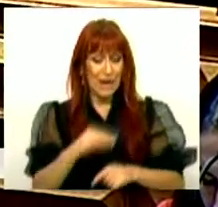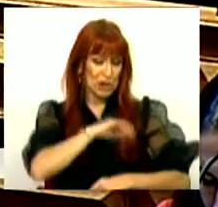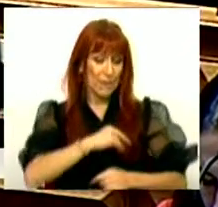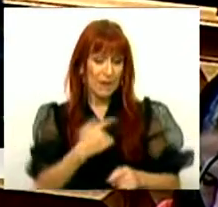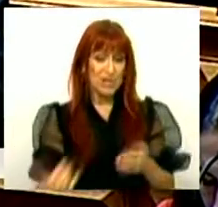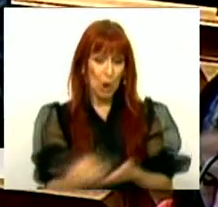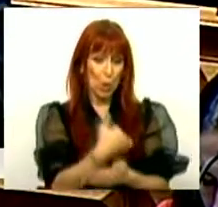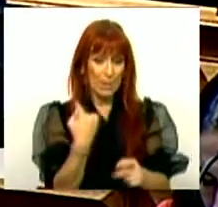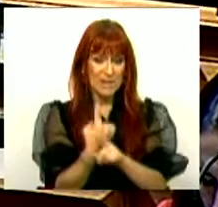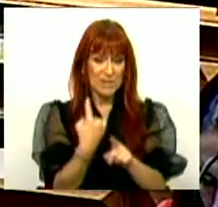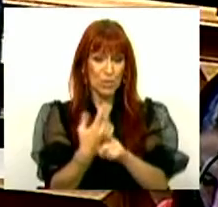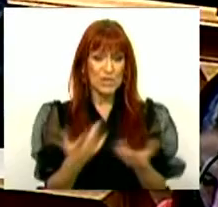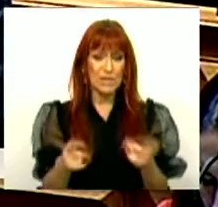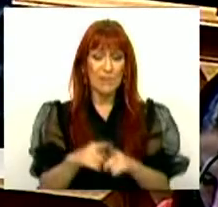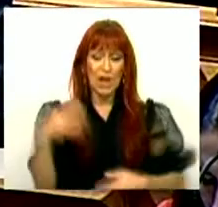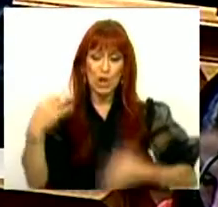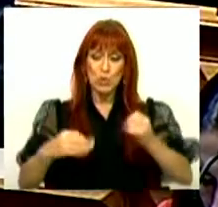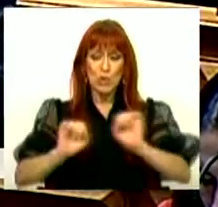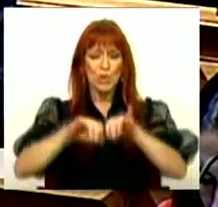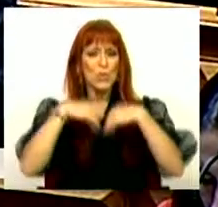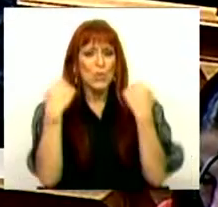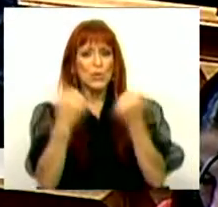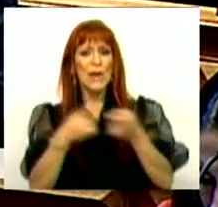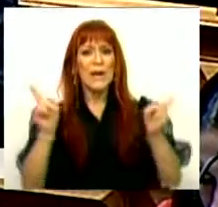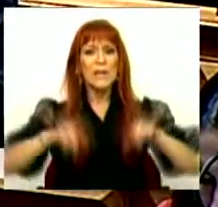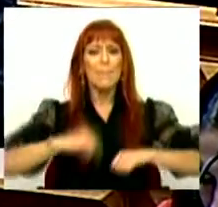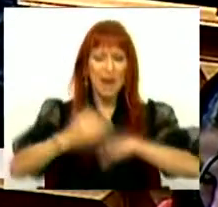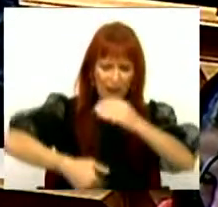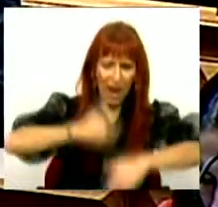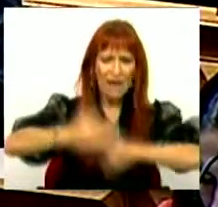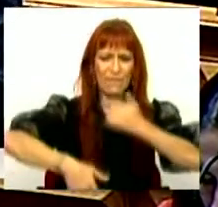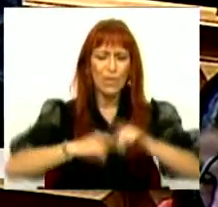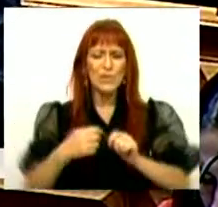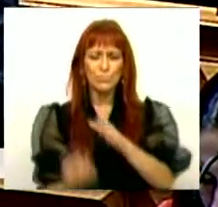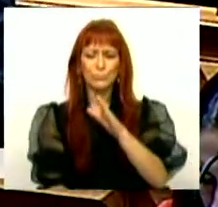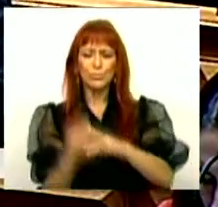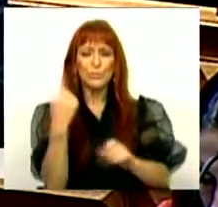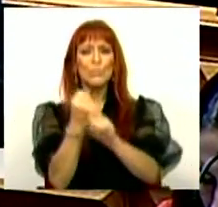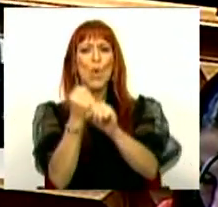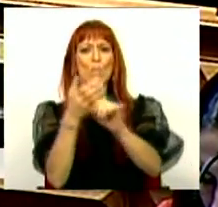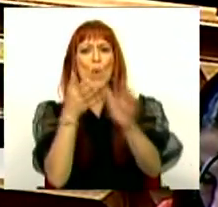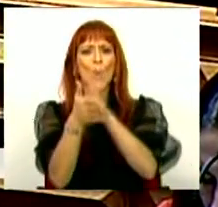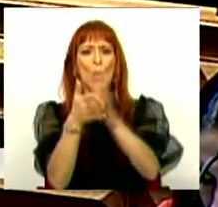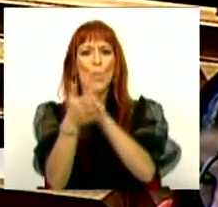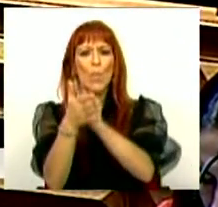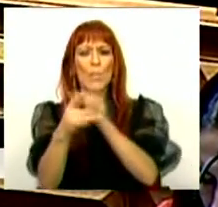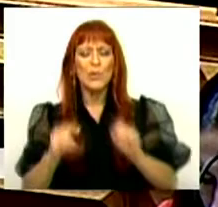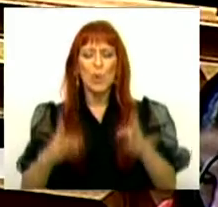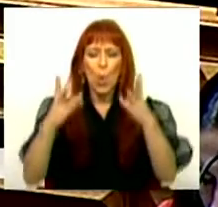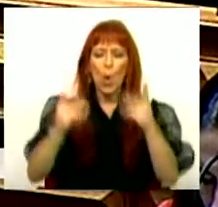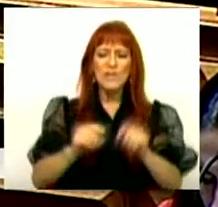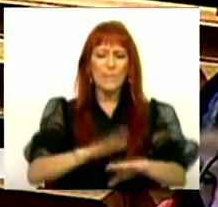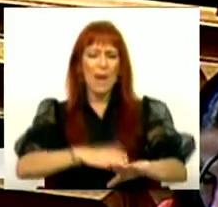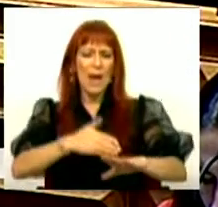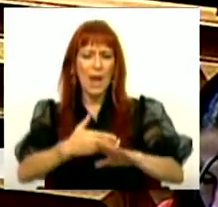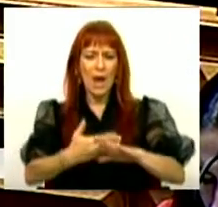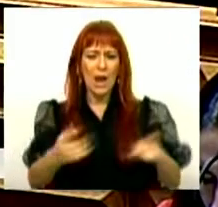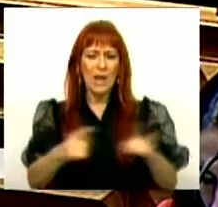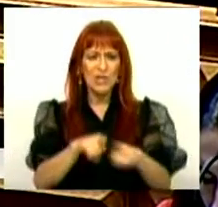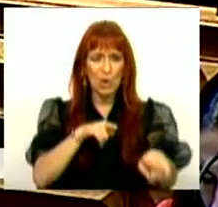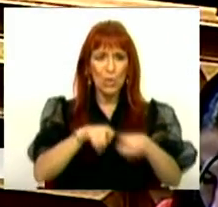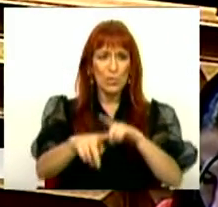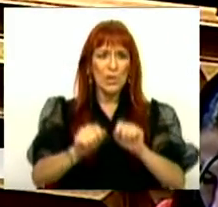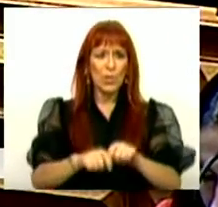rendimentos, na justiça social e também avança na criação de emprego. É um orçamento que reforça as